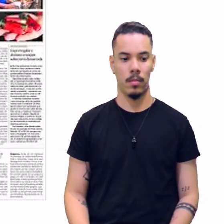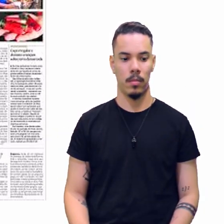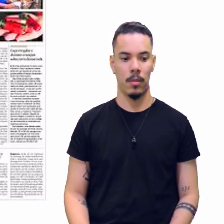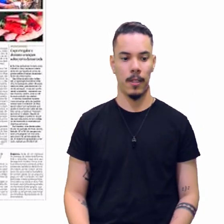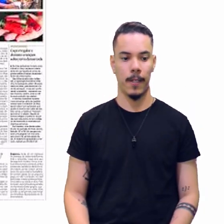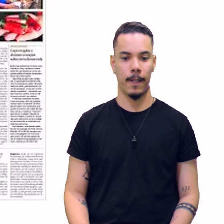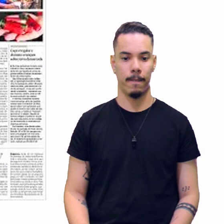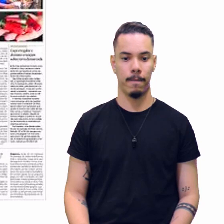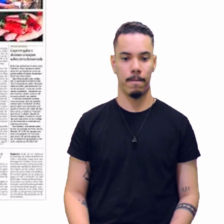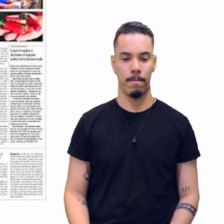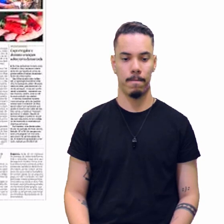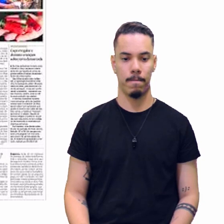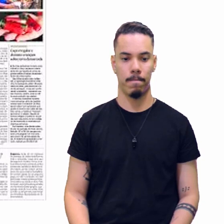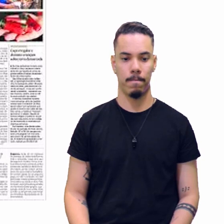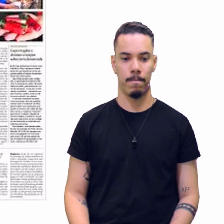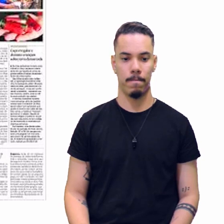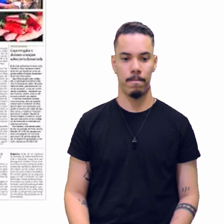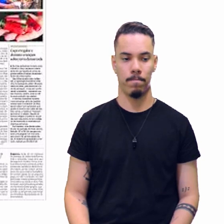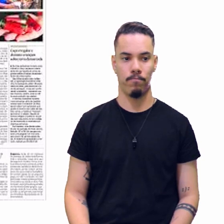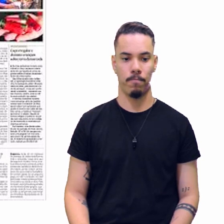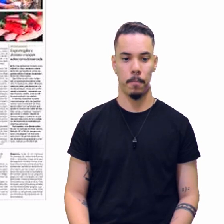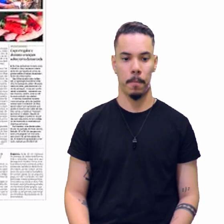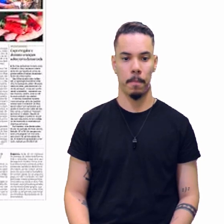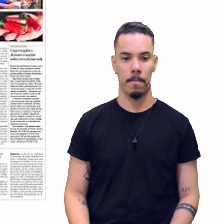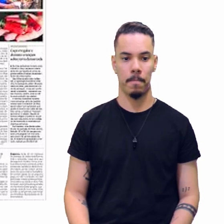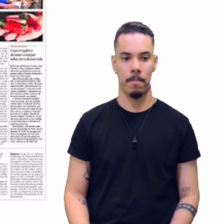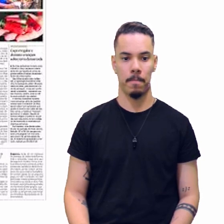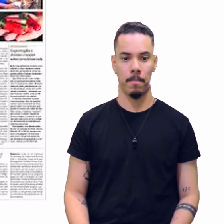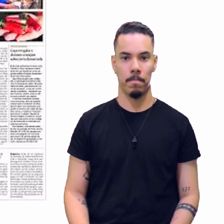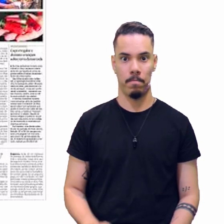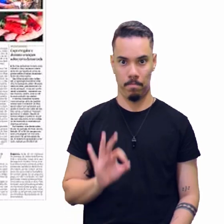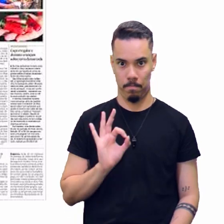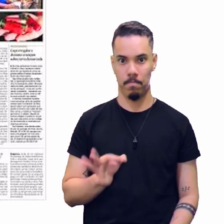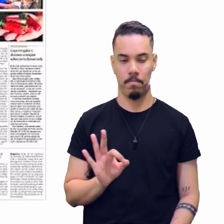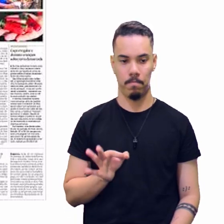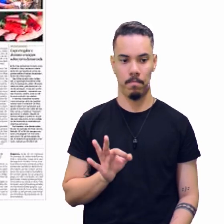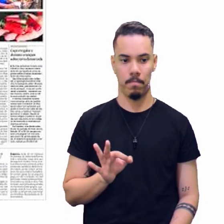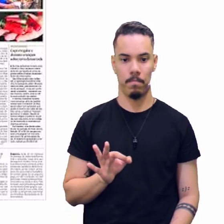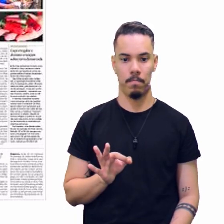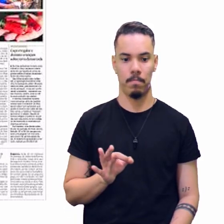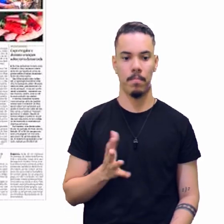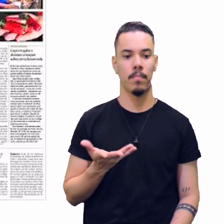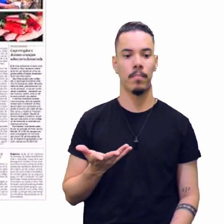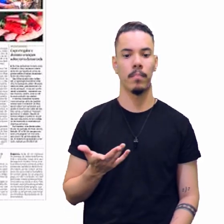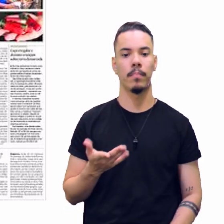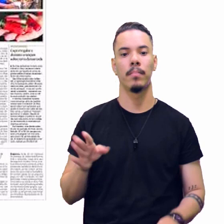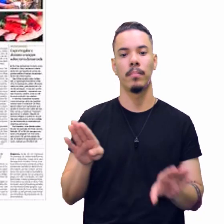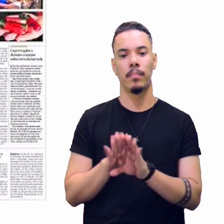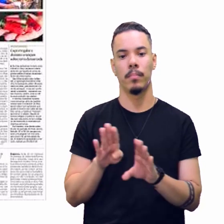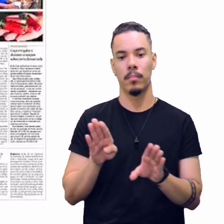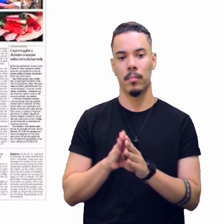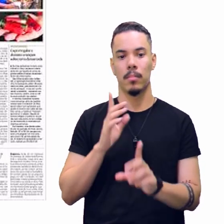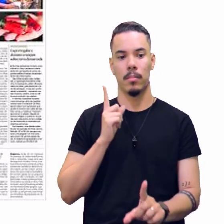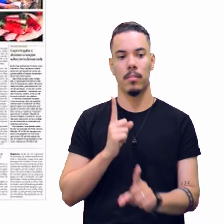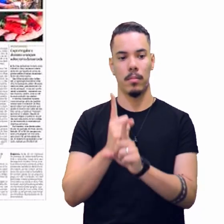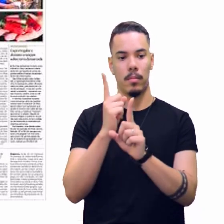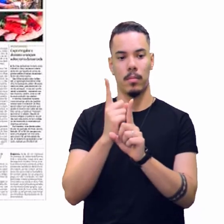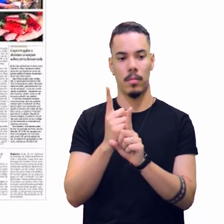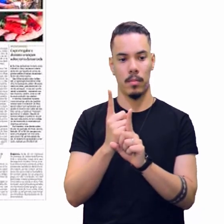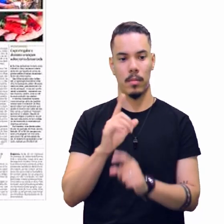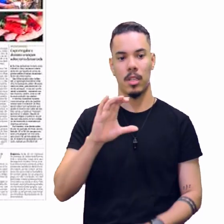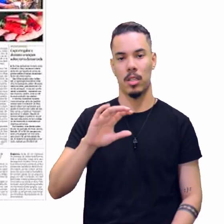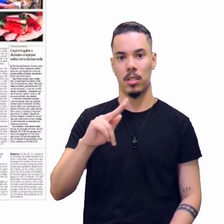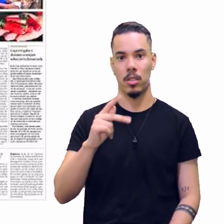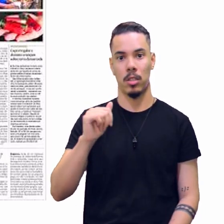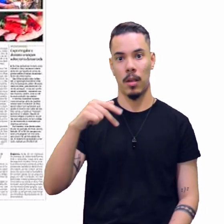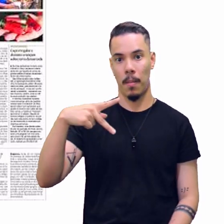aqui. Aí você vai seguindo a setinha, Ó, então, vai ter a sessão que vai identificar, que chama-se chapéu ou